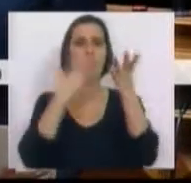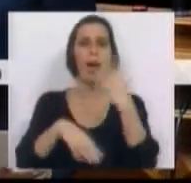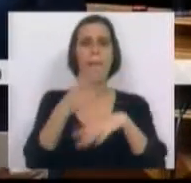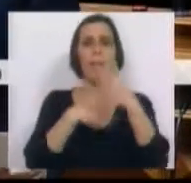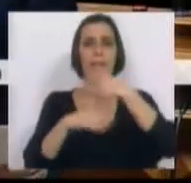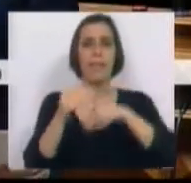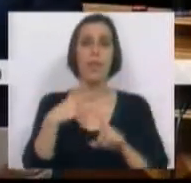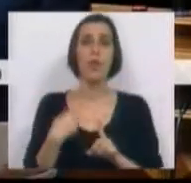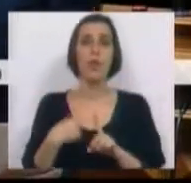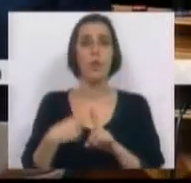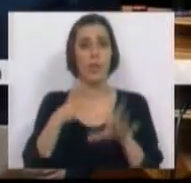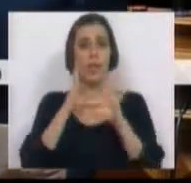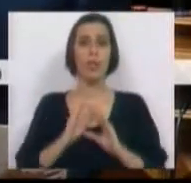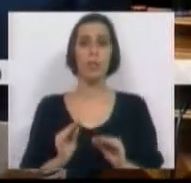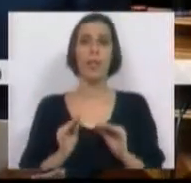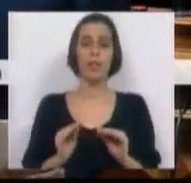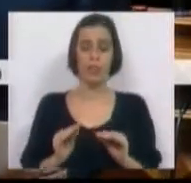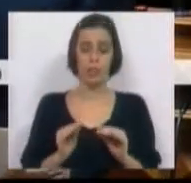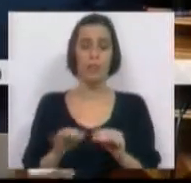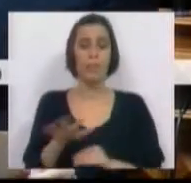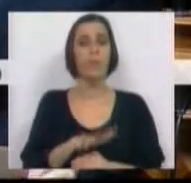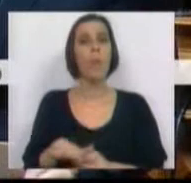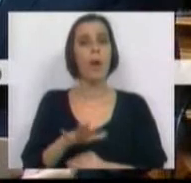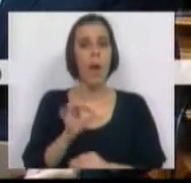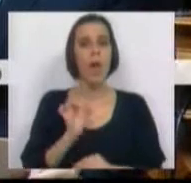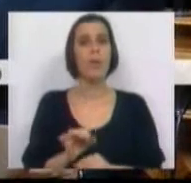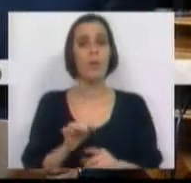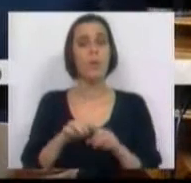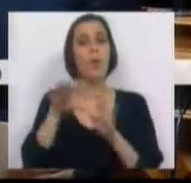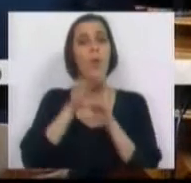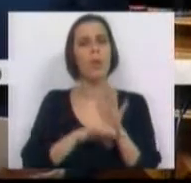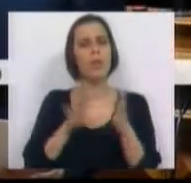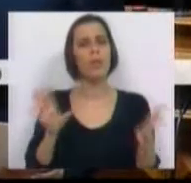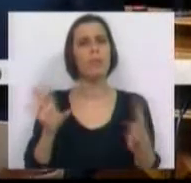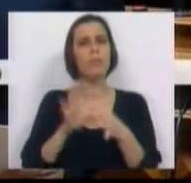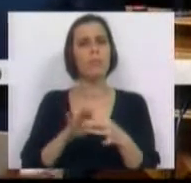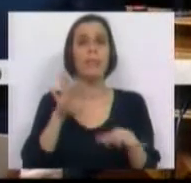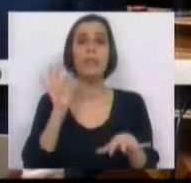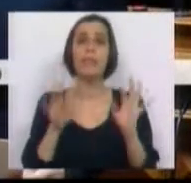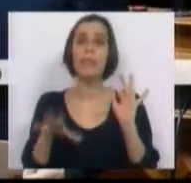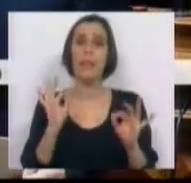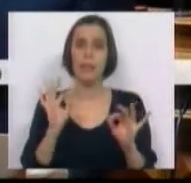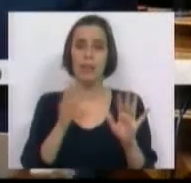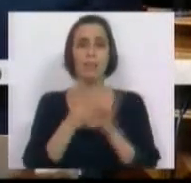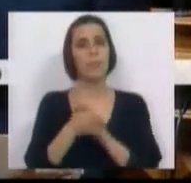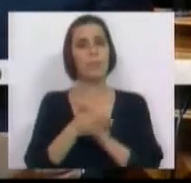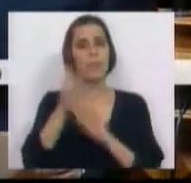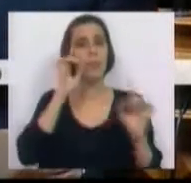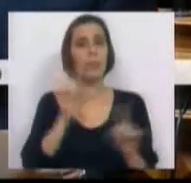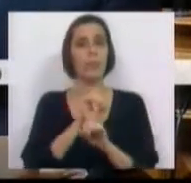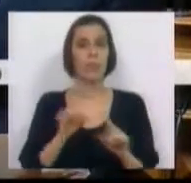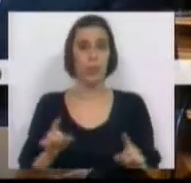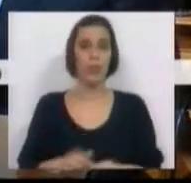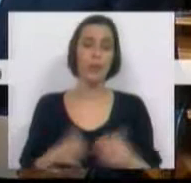aprendizagem e de sucesso educativo no vertente caso, condições relacionadas com a seleção e colocação de professores.